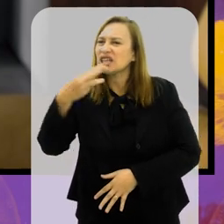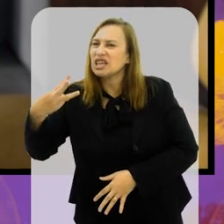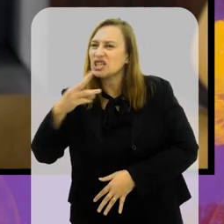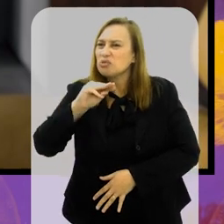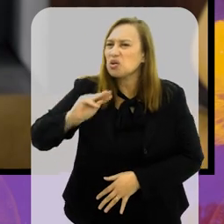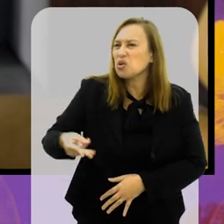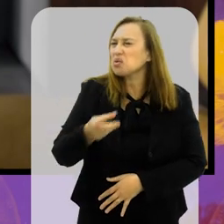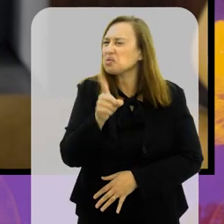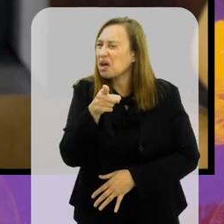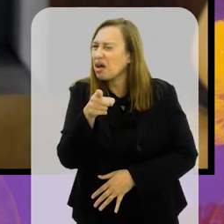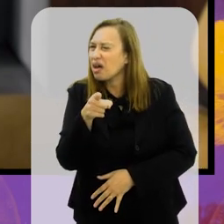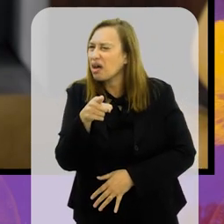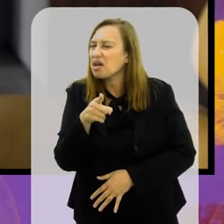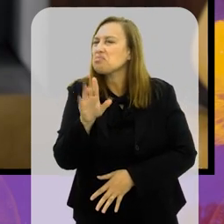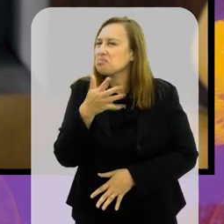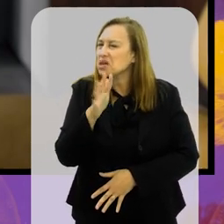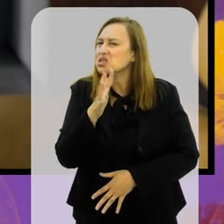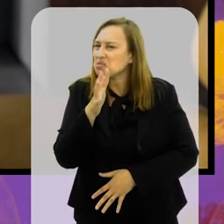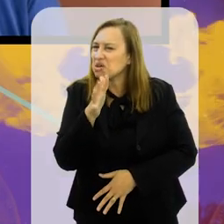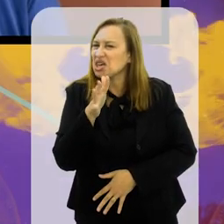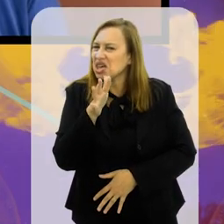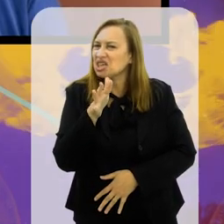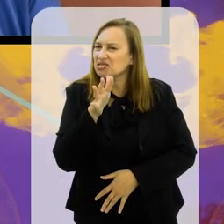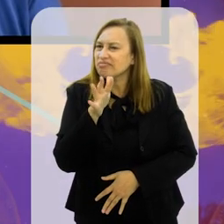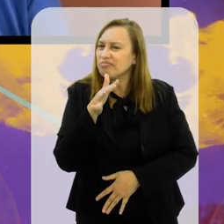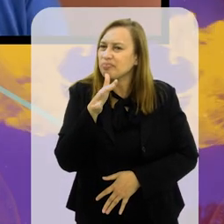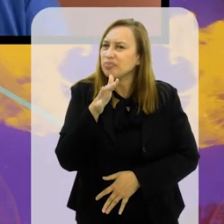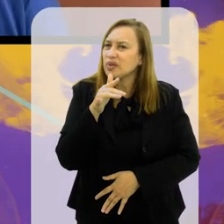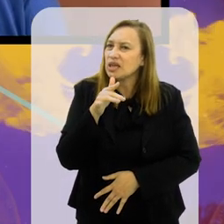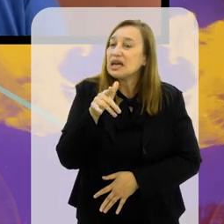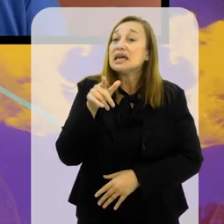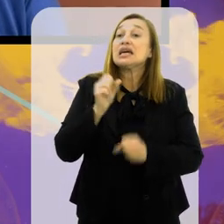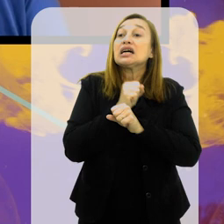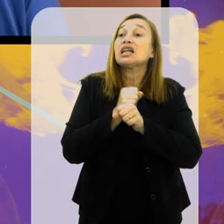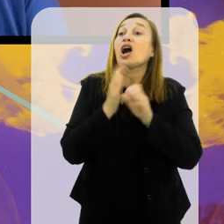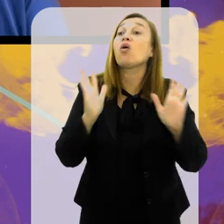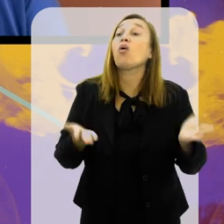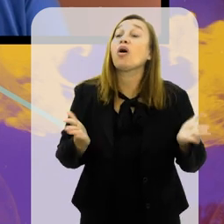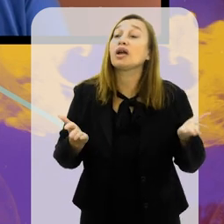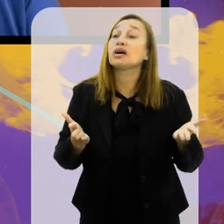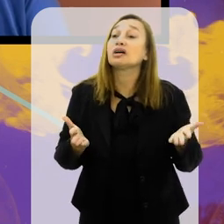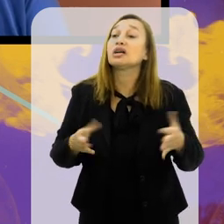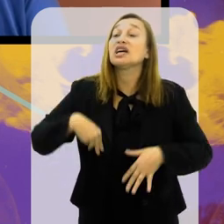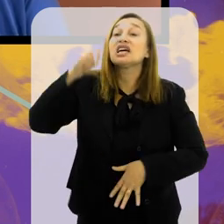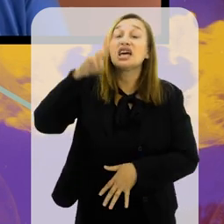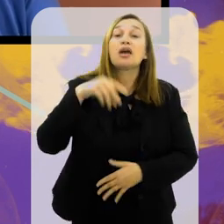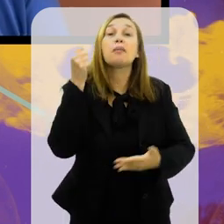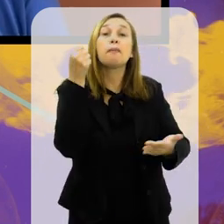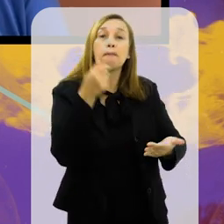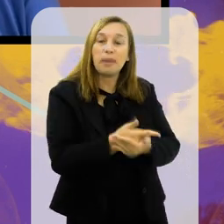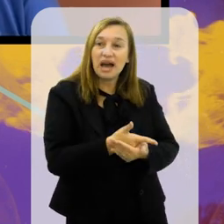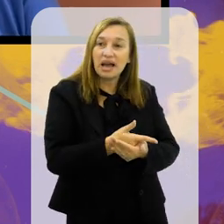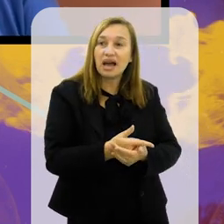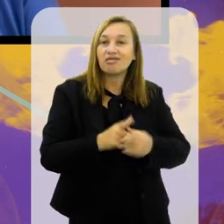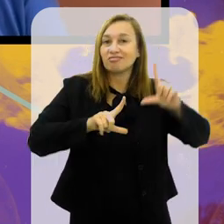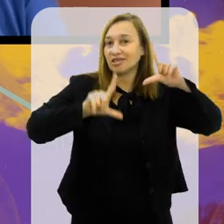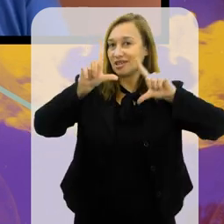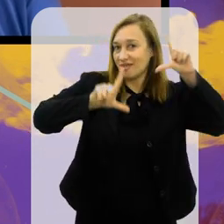Ele recebeu o quê? 43 milhões, foi isso mais ou menos? 43 milhões? É, aproximadamente isso aí. Aproximadamente. E esse ano?